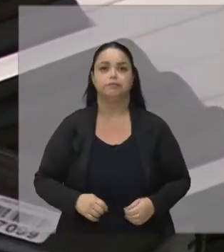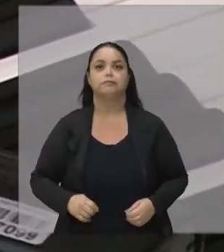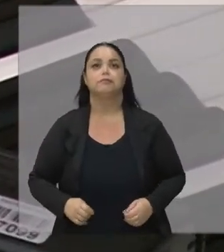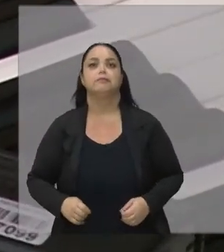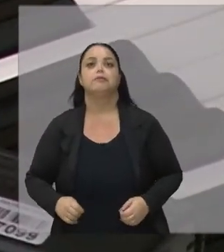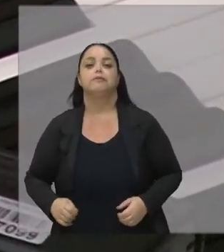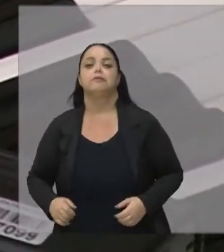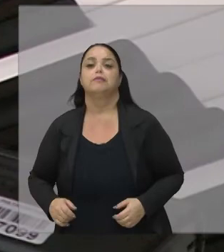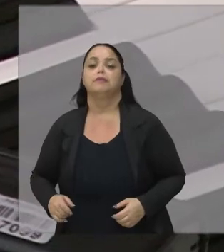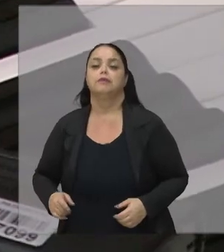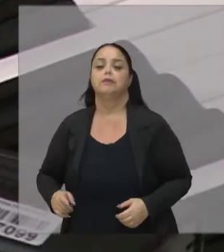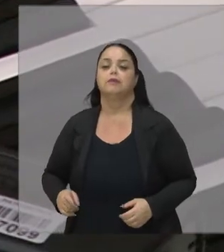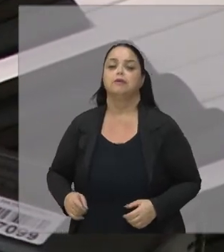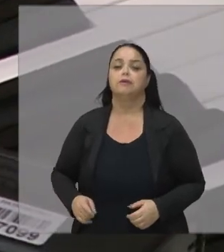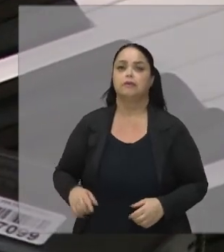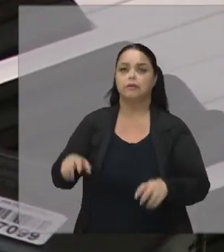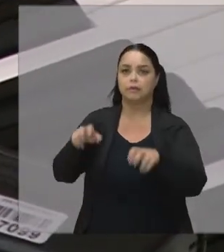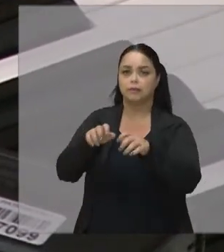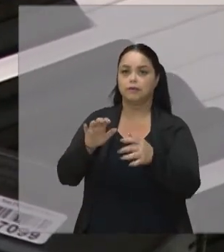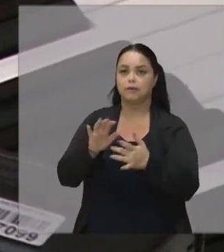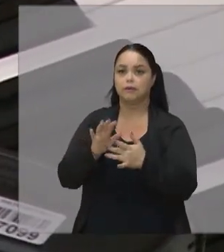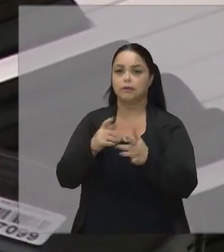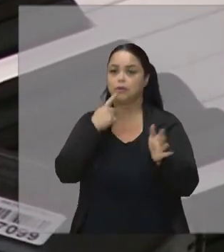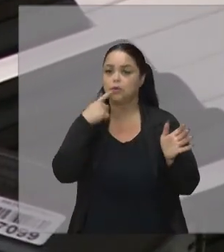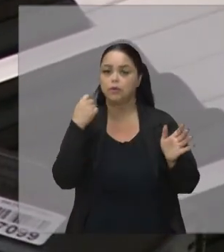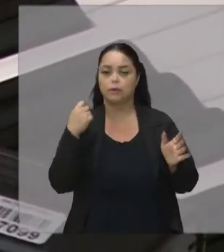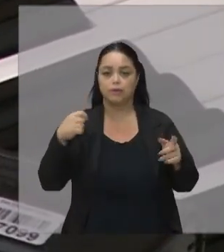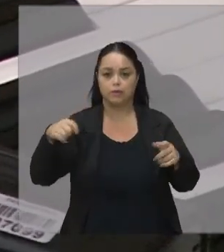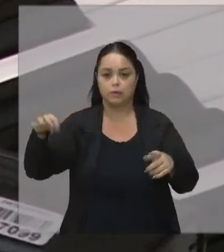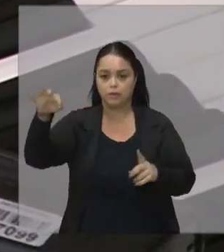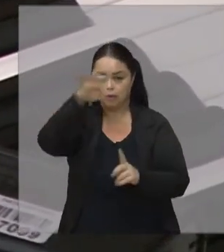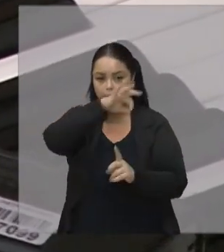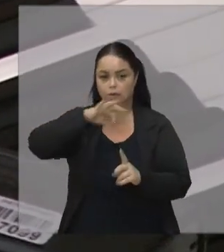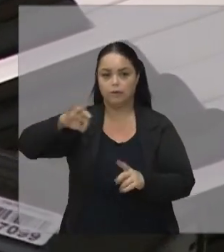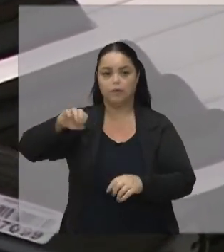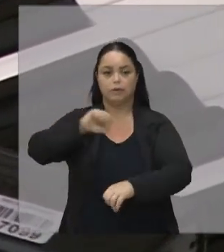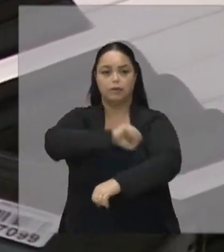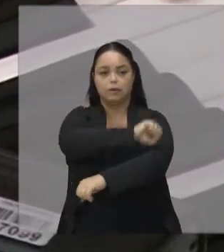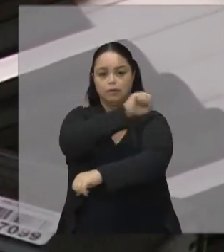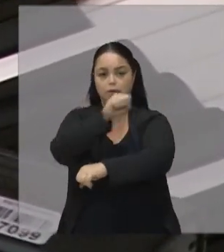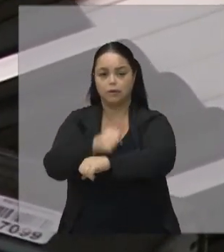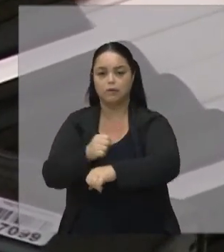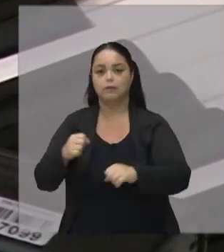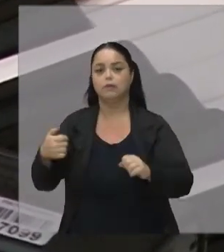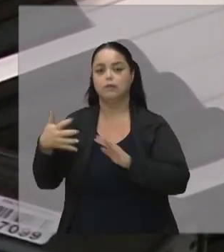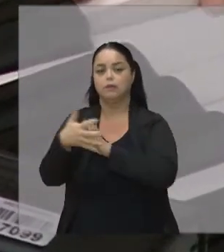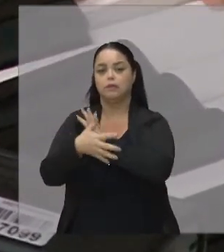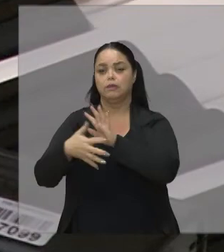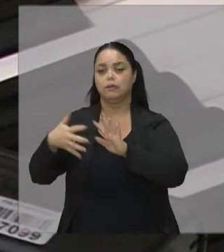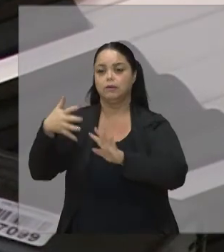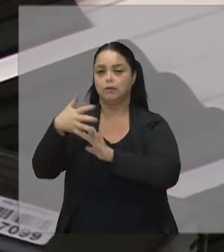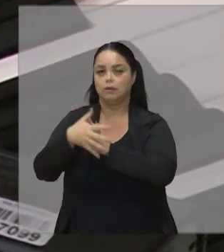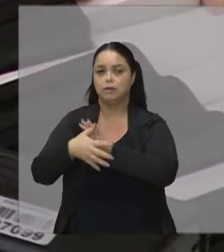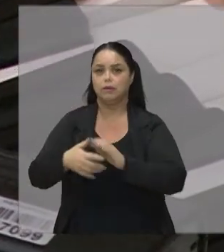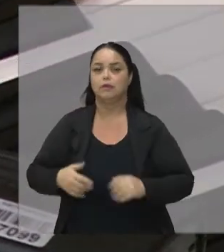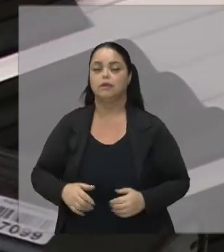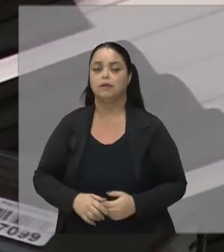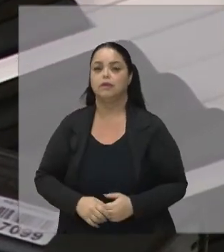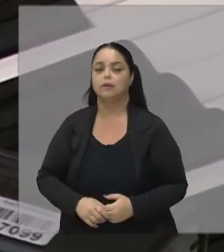No seu monte santo Um novo canto E for